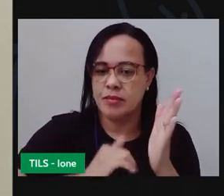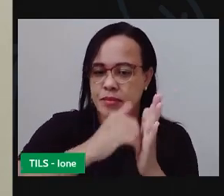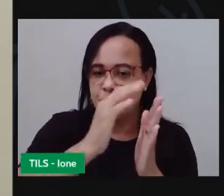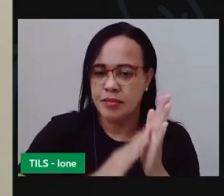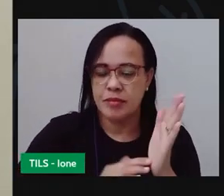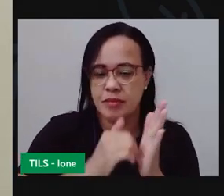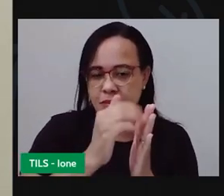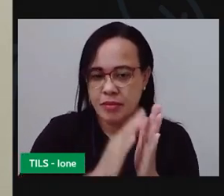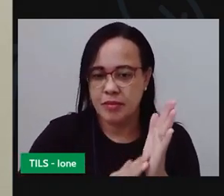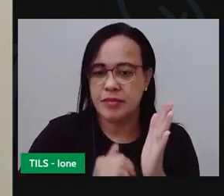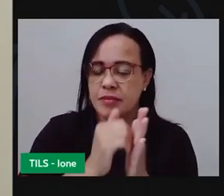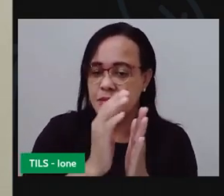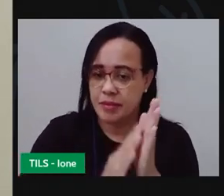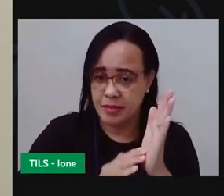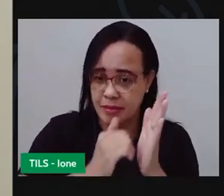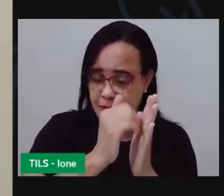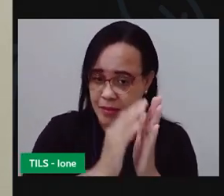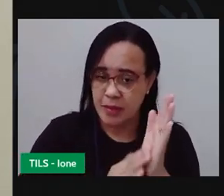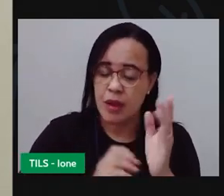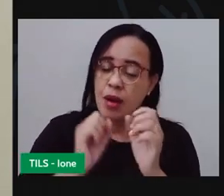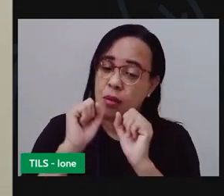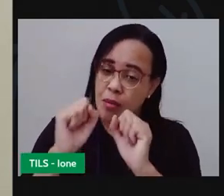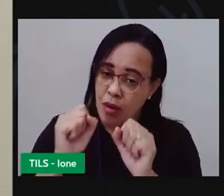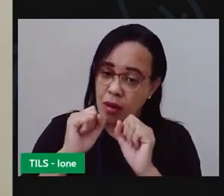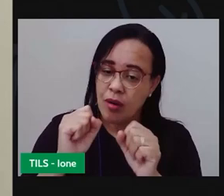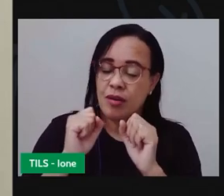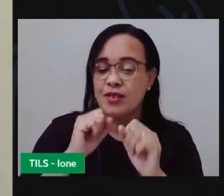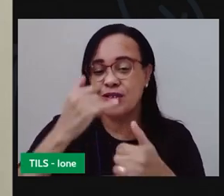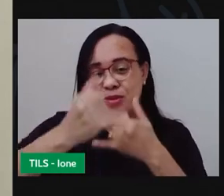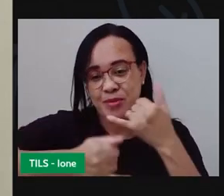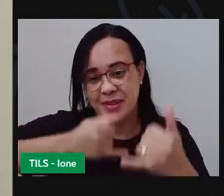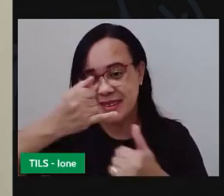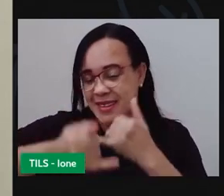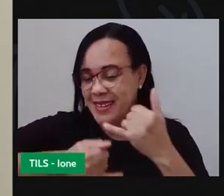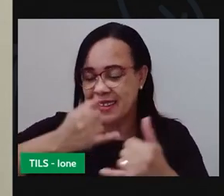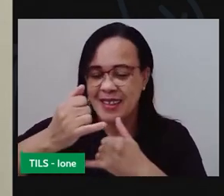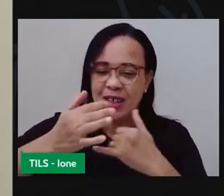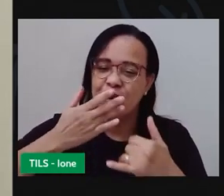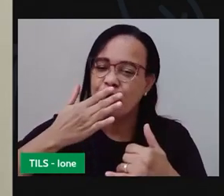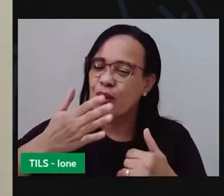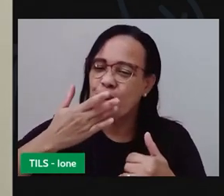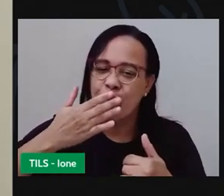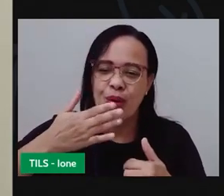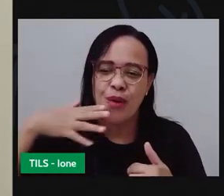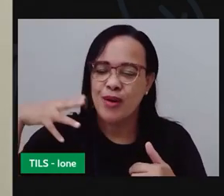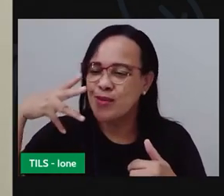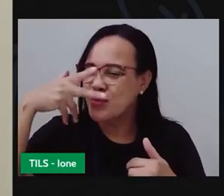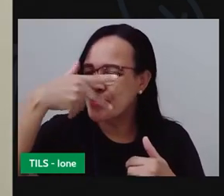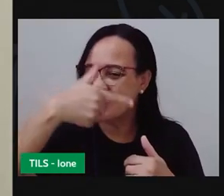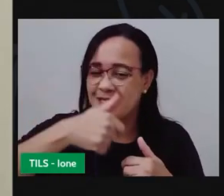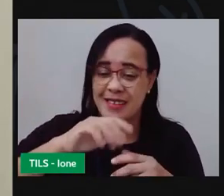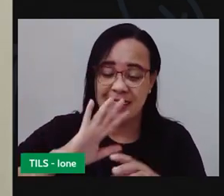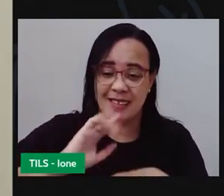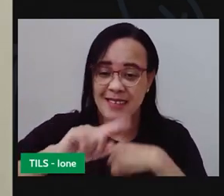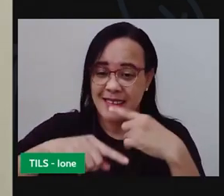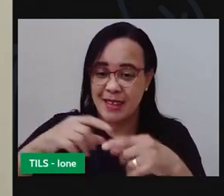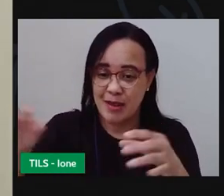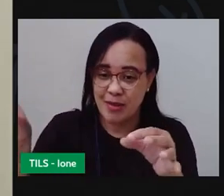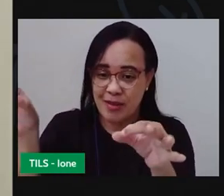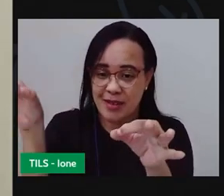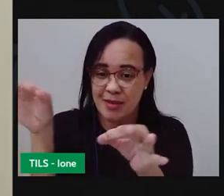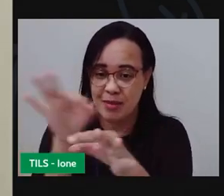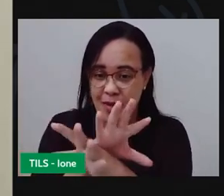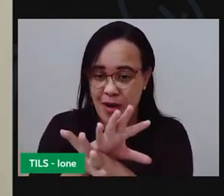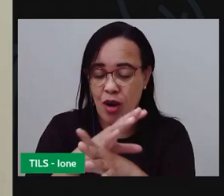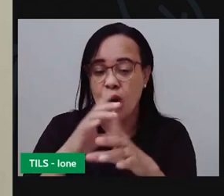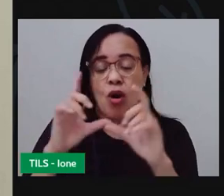cores você pode deixar o seu vai bem bem colorido quando tiver pronto não esquece de